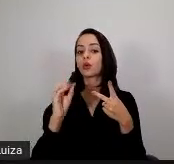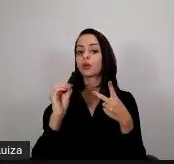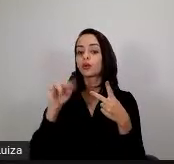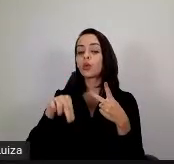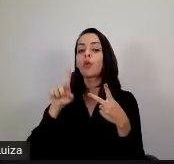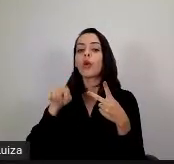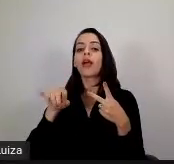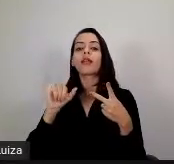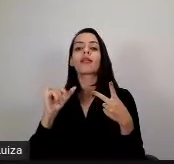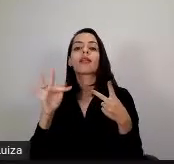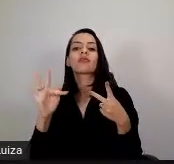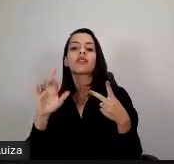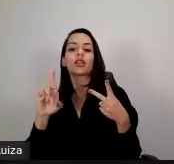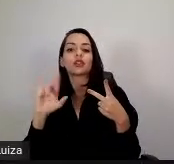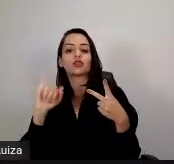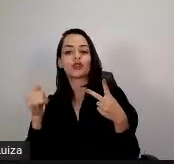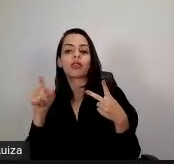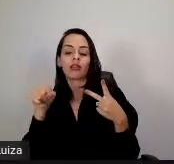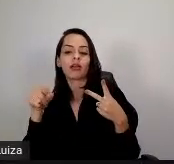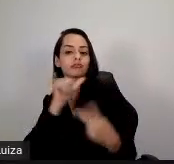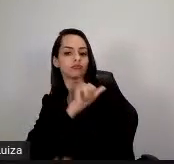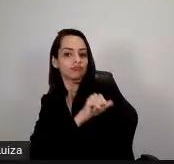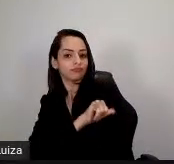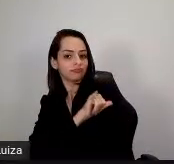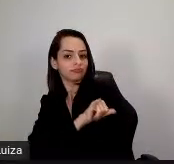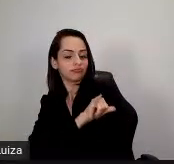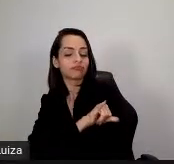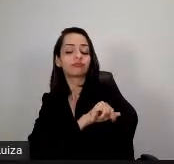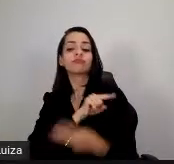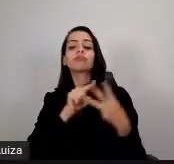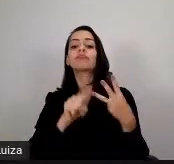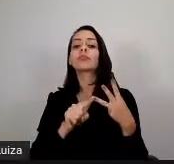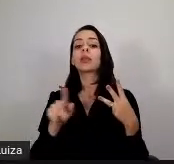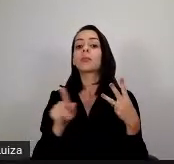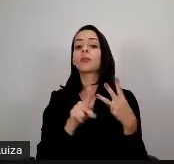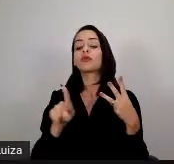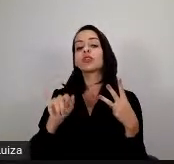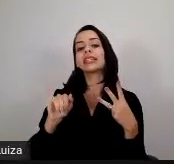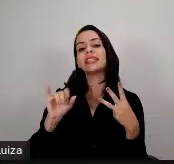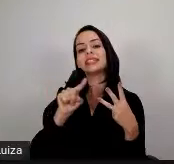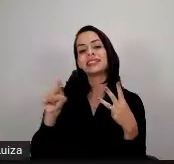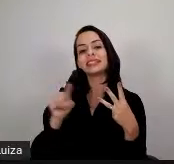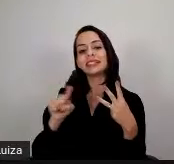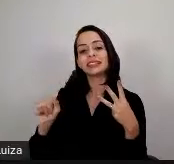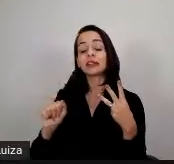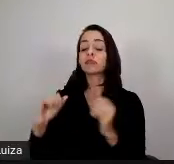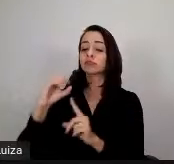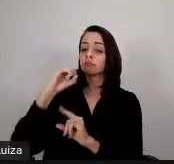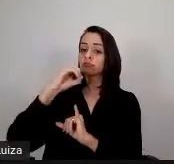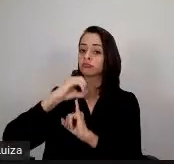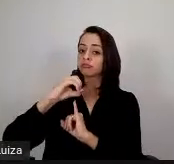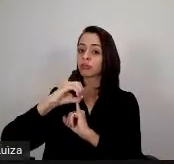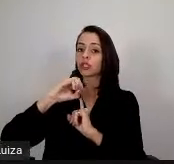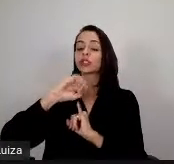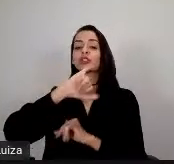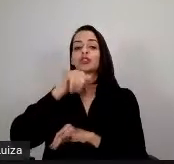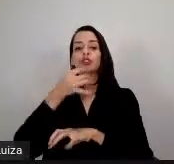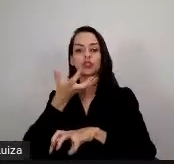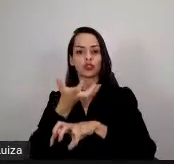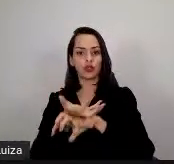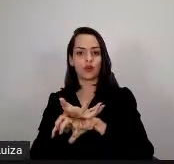professora Isa, do Campo Januária, que sempre tem contribuído no fortalecimento das discussões e proporções